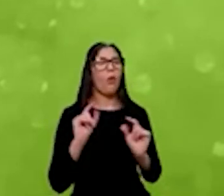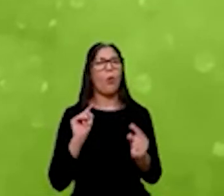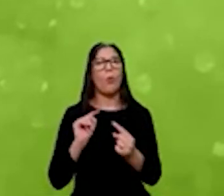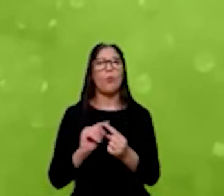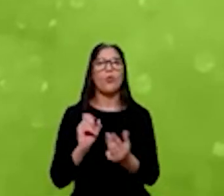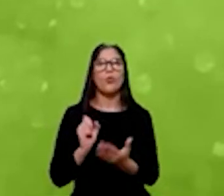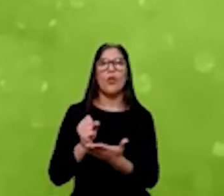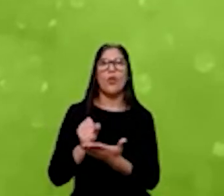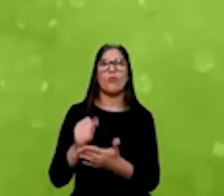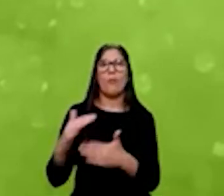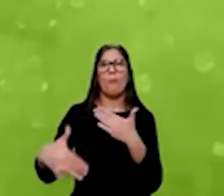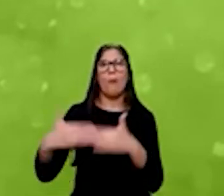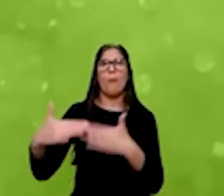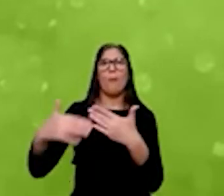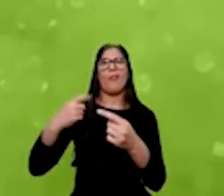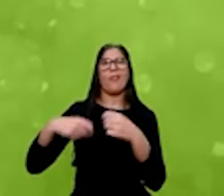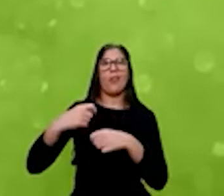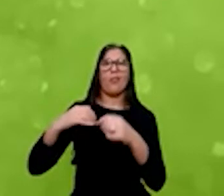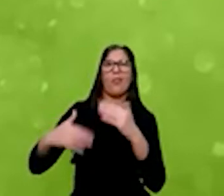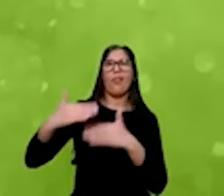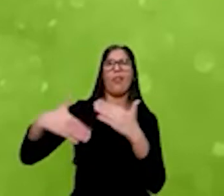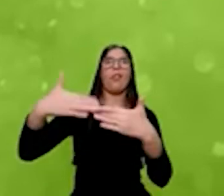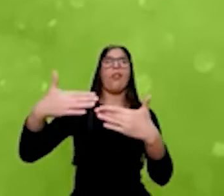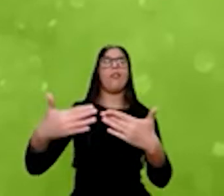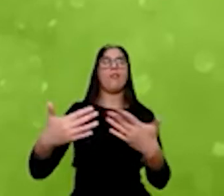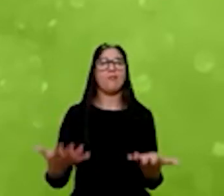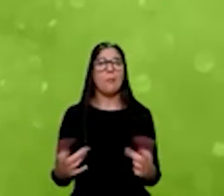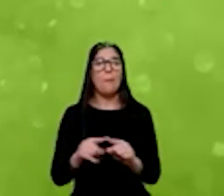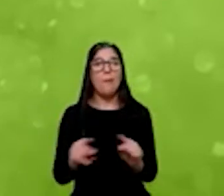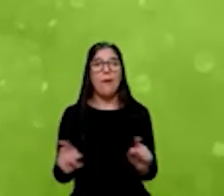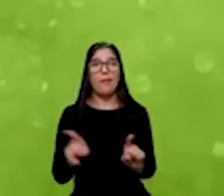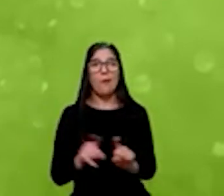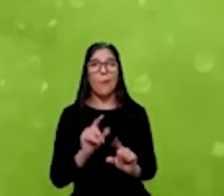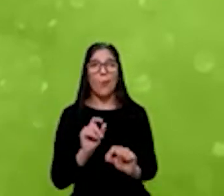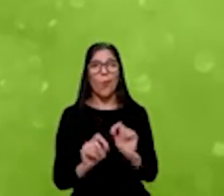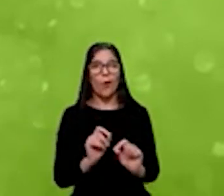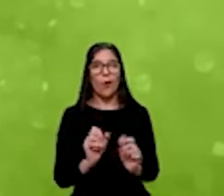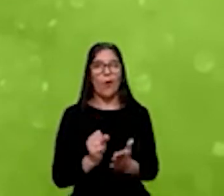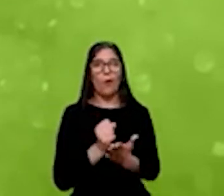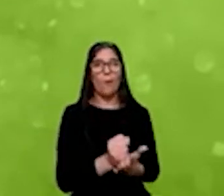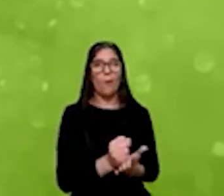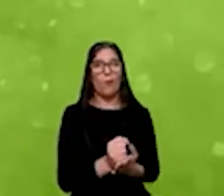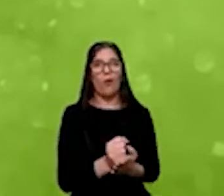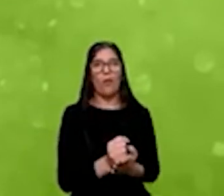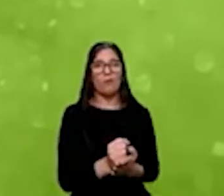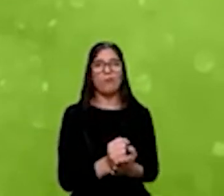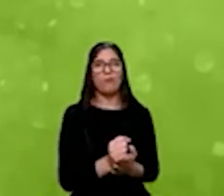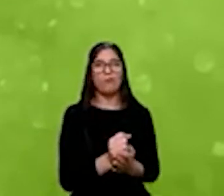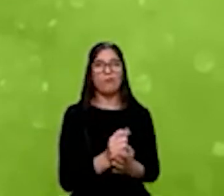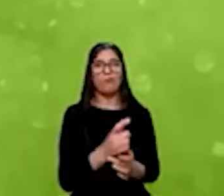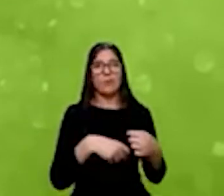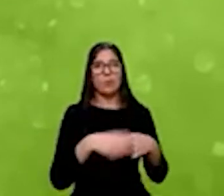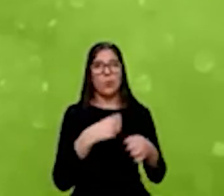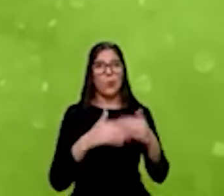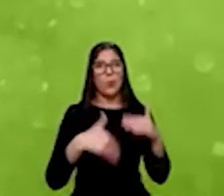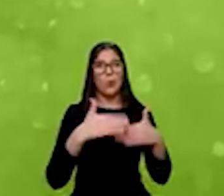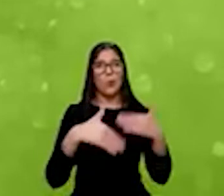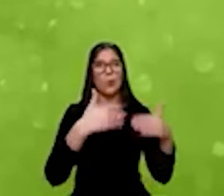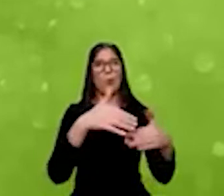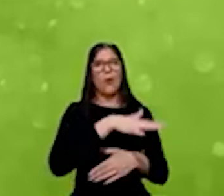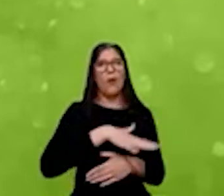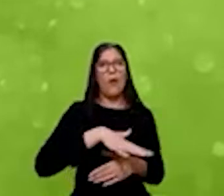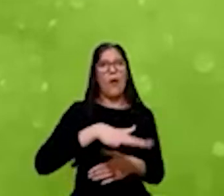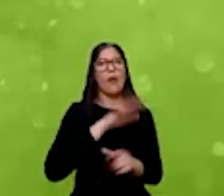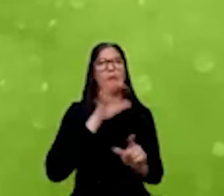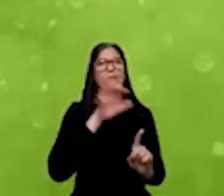avançarem como negócios, mas está olhando também para ajudar esses negócios a avançarem do ponto de vista do seu impacto